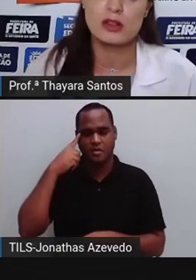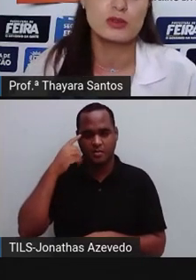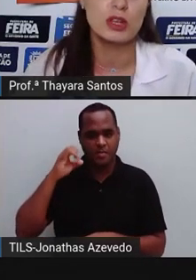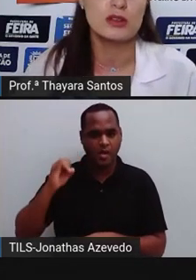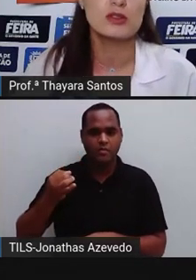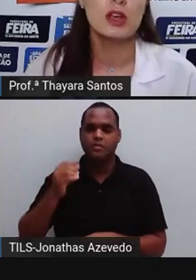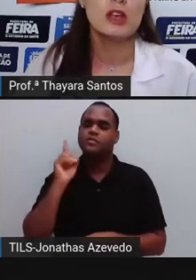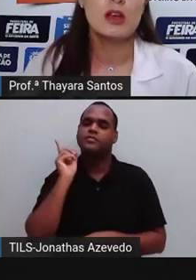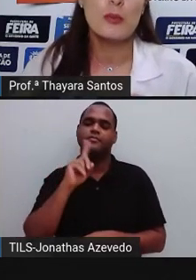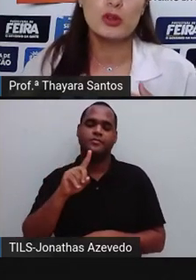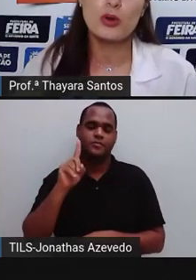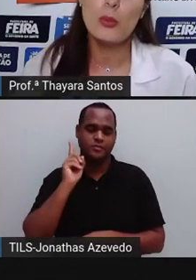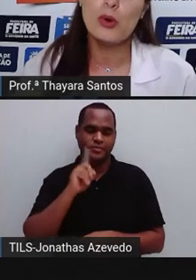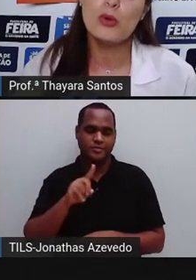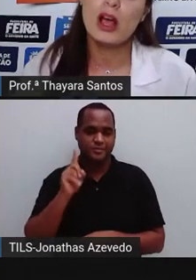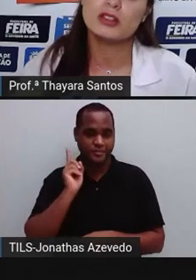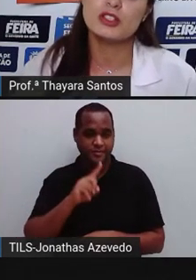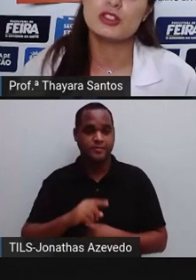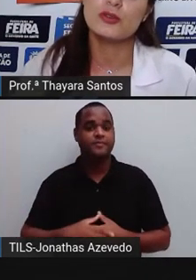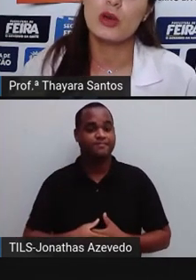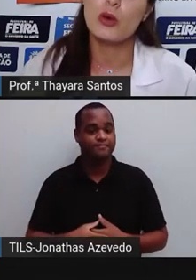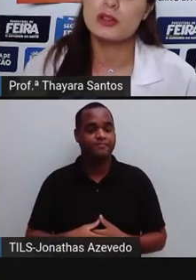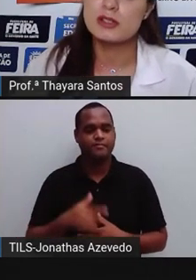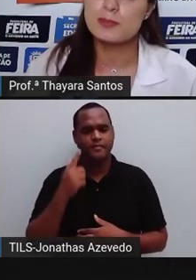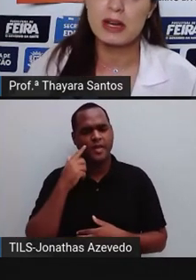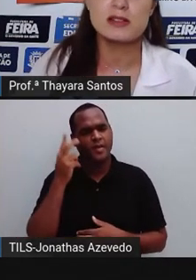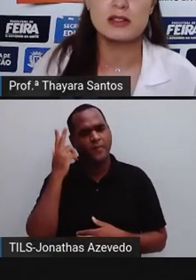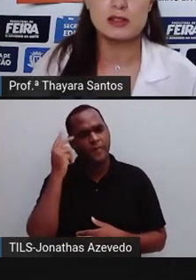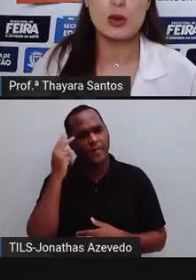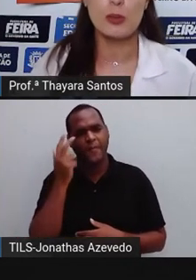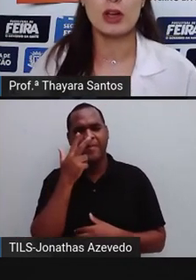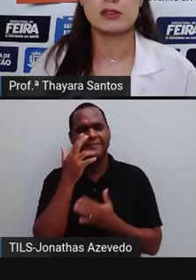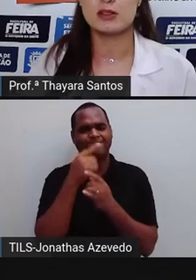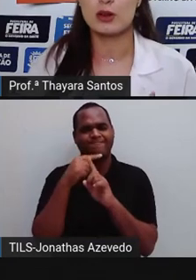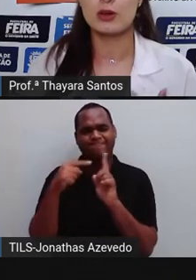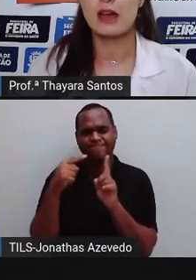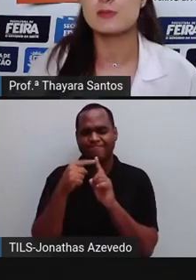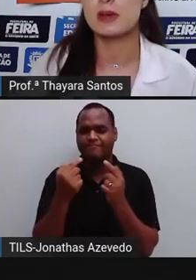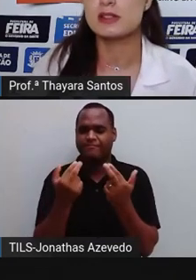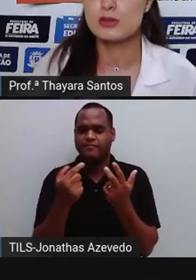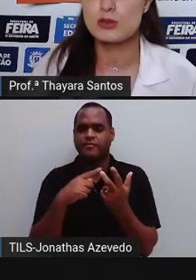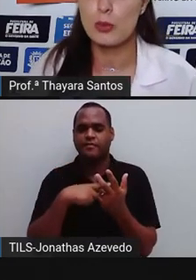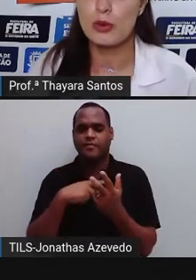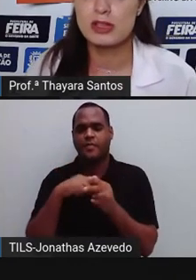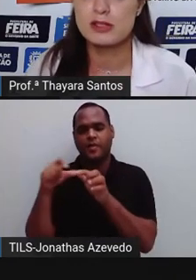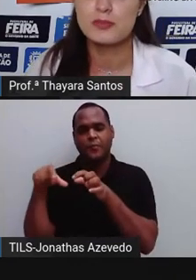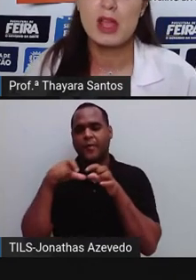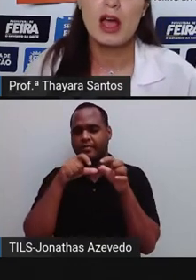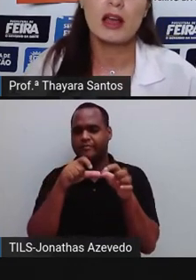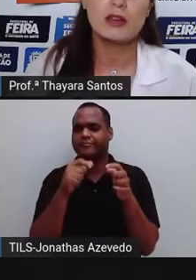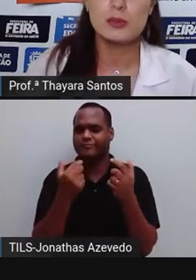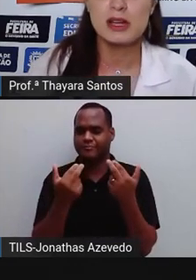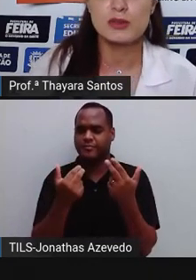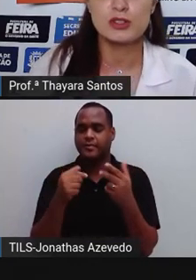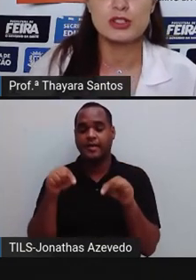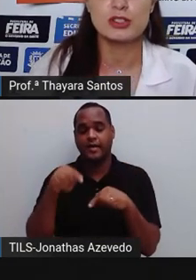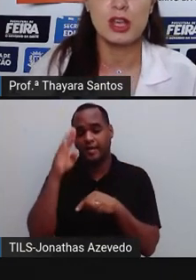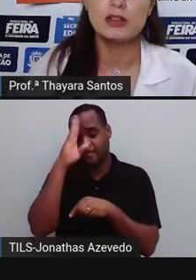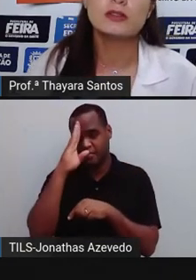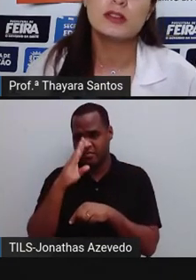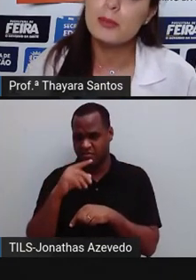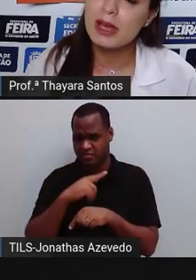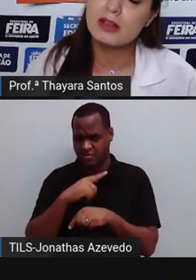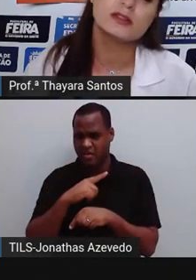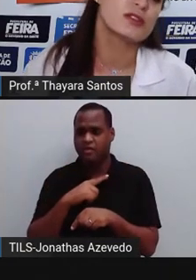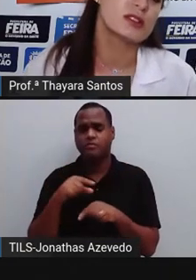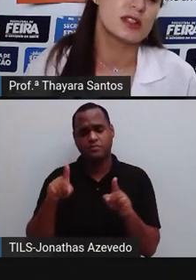cidades dos Estados Unidos. É muito comum a gente ver coisas parecidas como essa, lugares parecidos como esse. Aqui no Brasil a